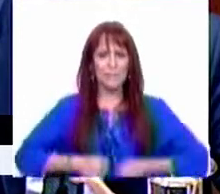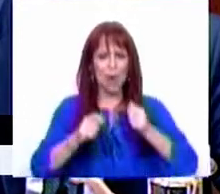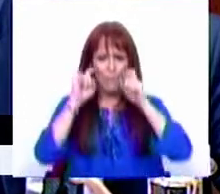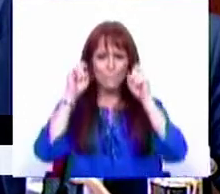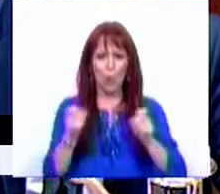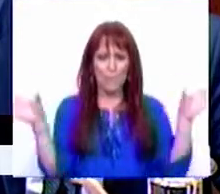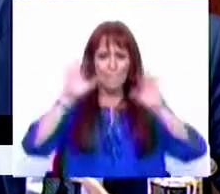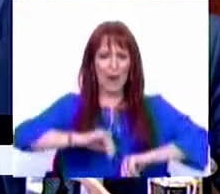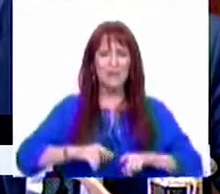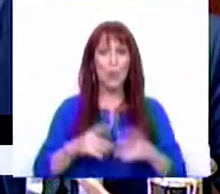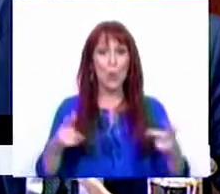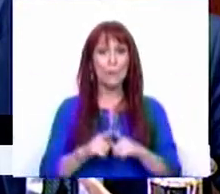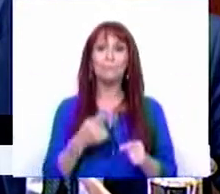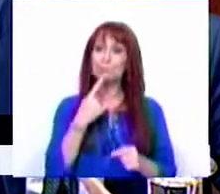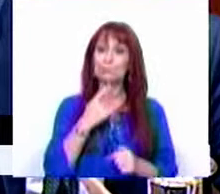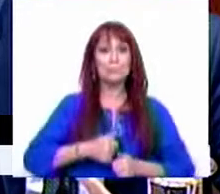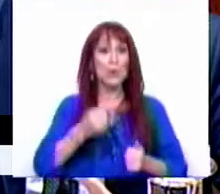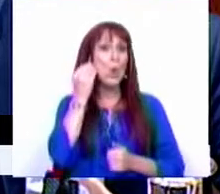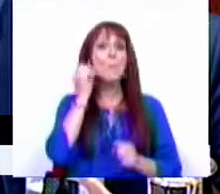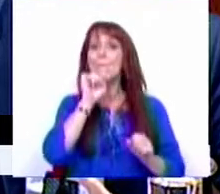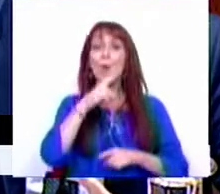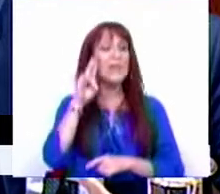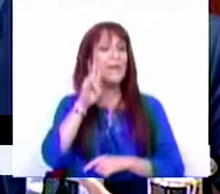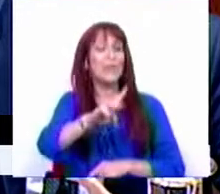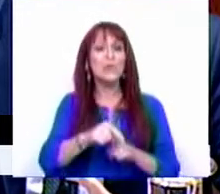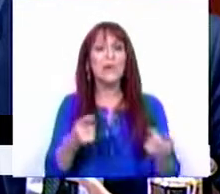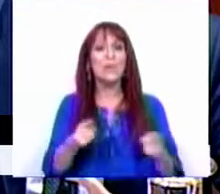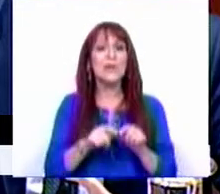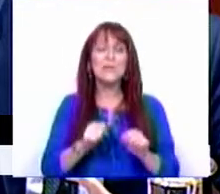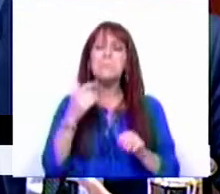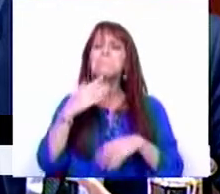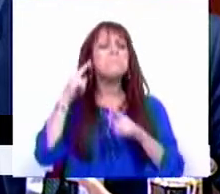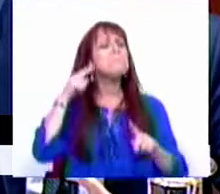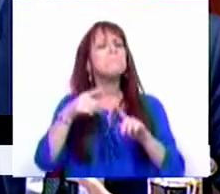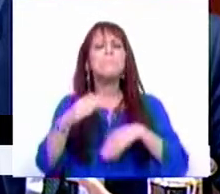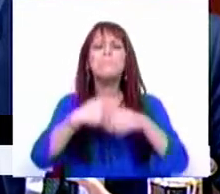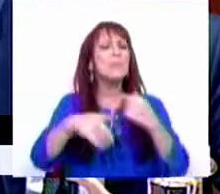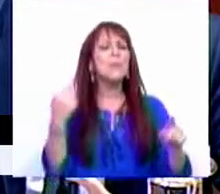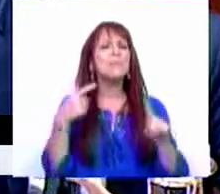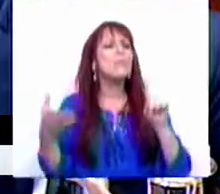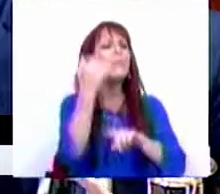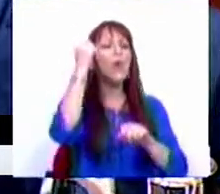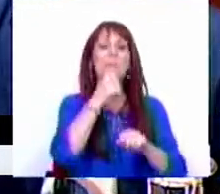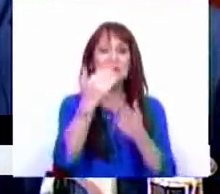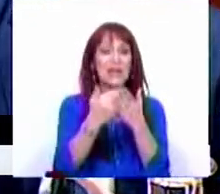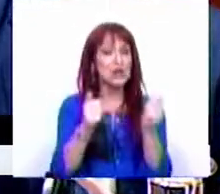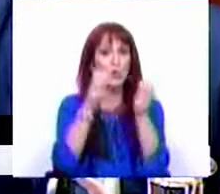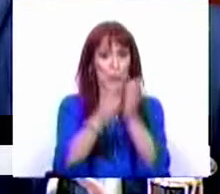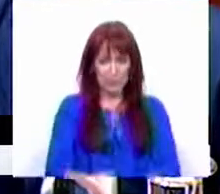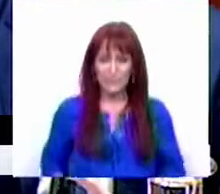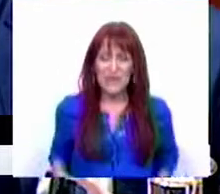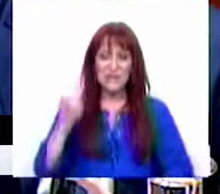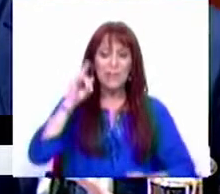monitorização, para entendermos como é que podemos ver a eficiência e a eficácia de todas as nossas medidas. Sabemos que